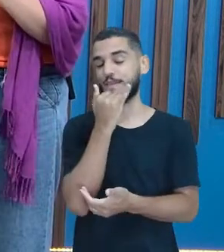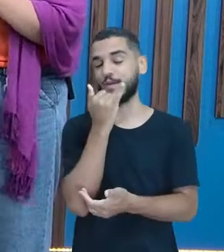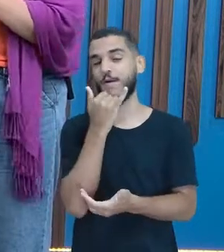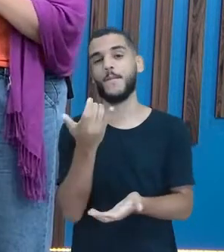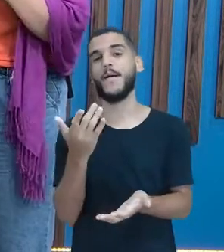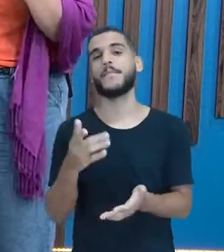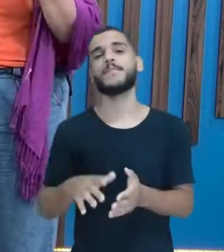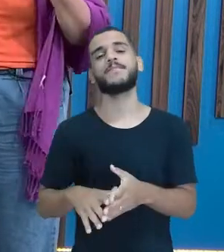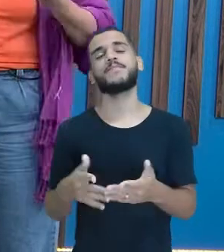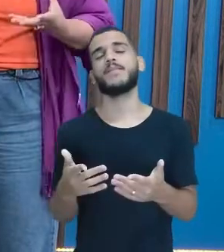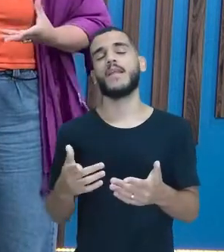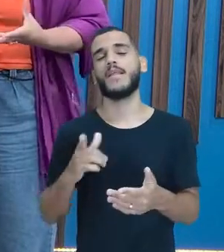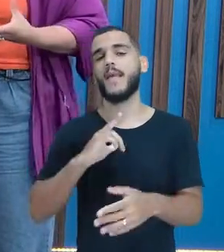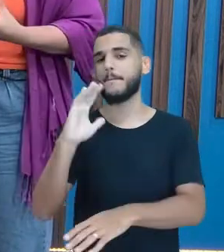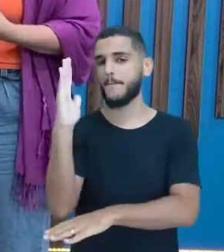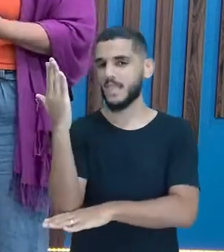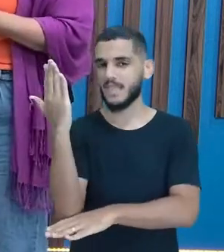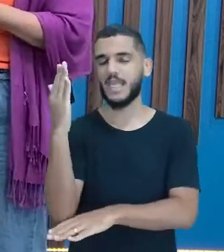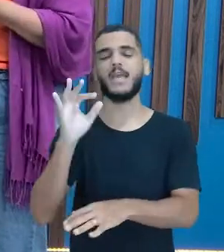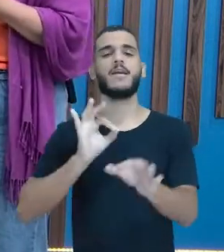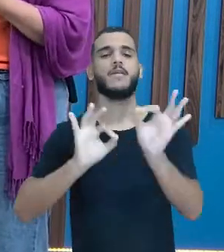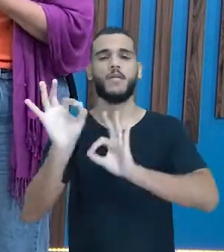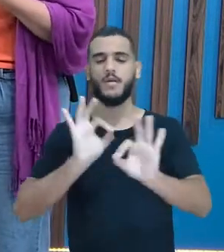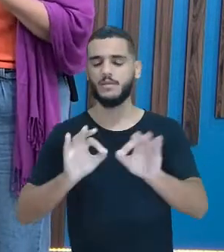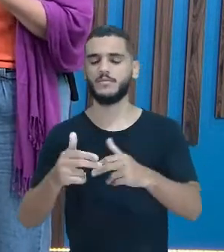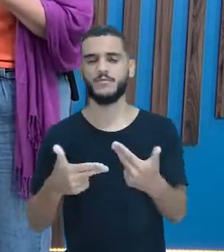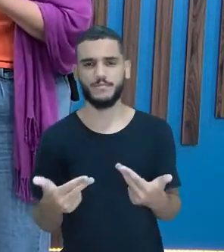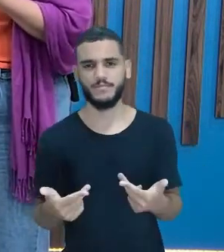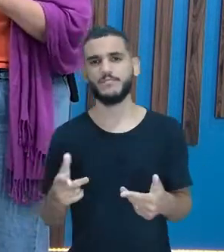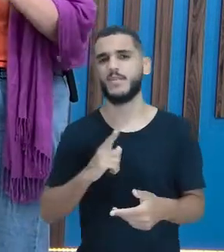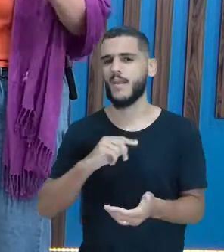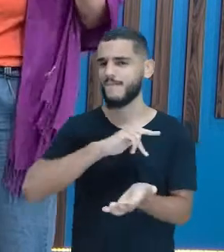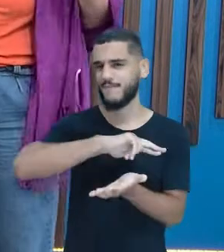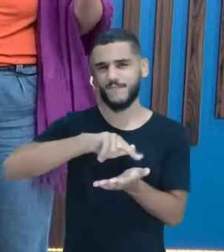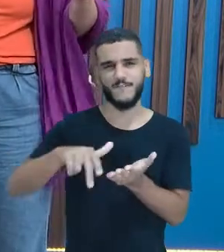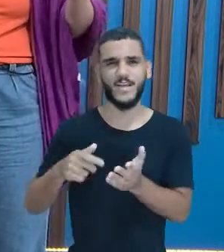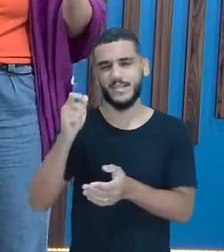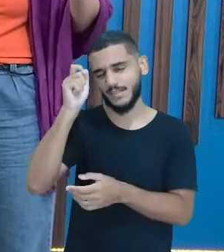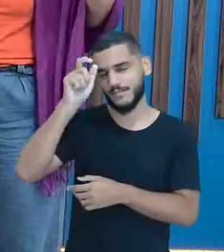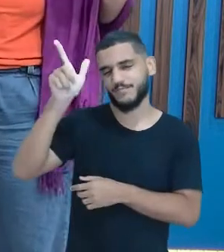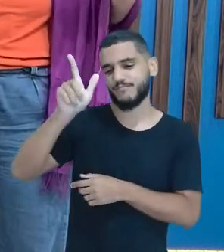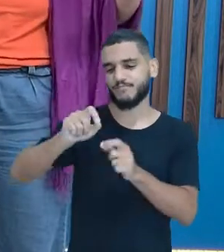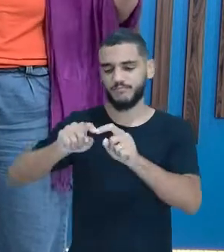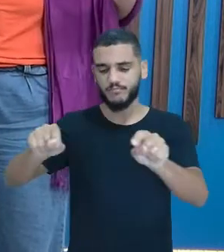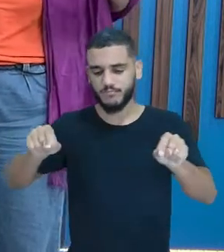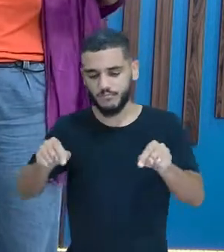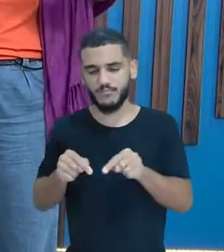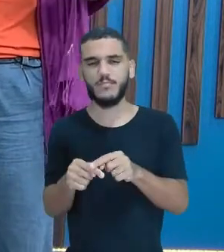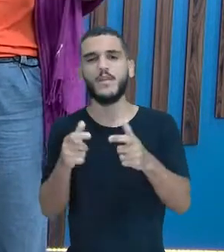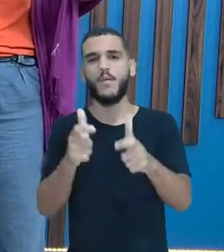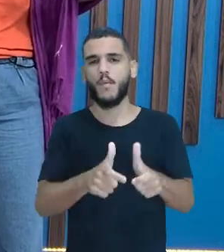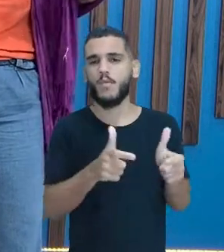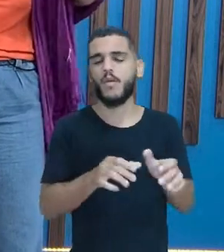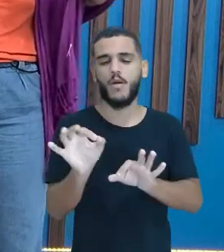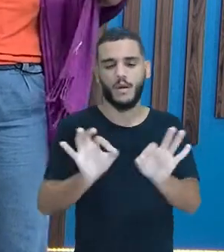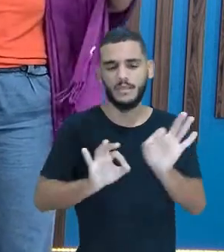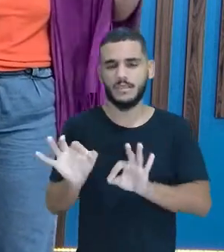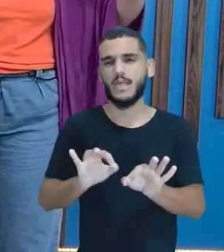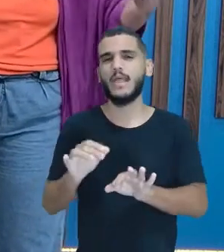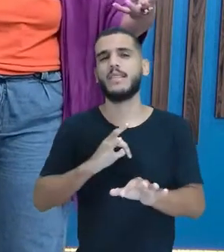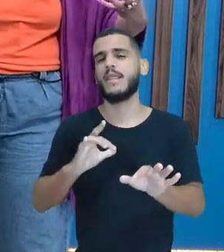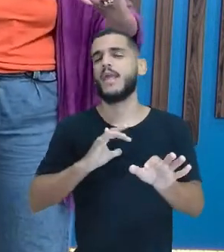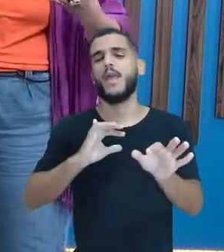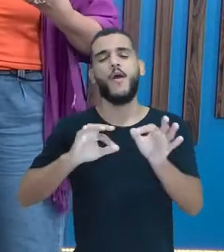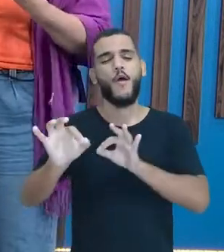coisa assim. mesmo papelão. Ou mesmo papelão. Então, eles têm ideia de espaço, de onde vai ficar. Se você quer um tablado, eles têm como